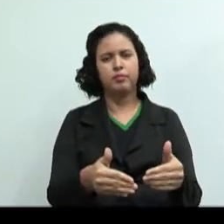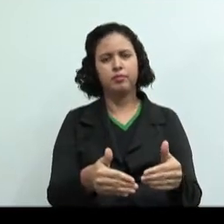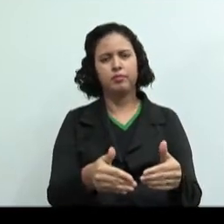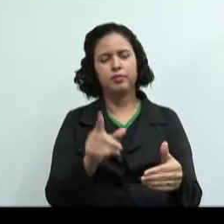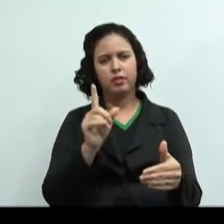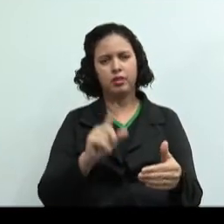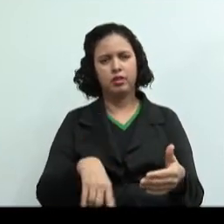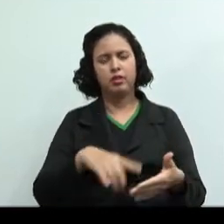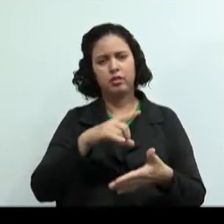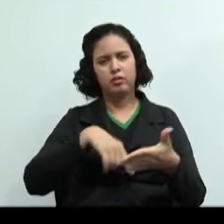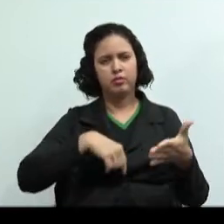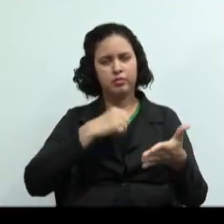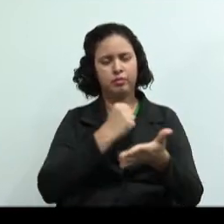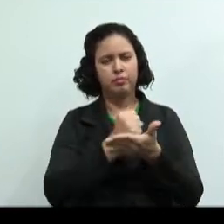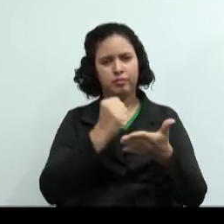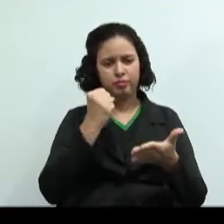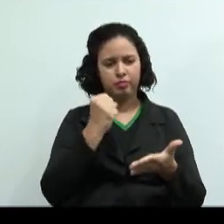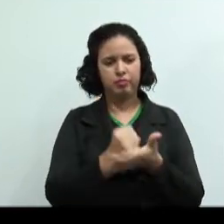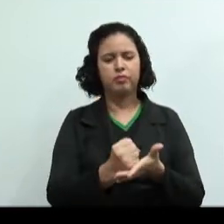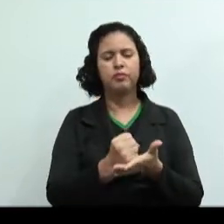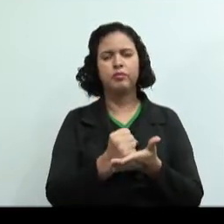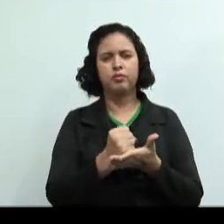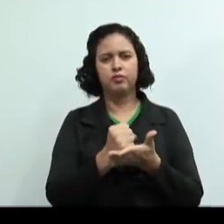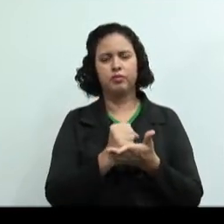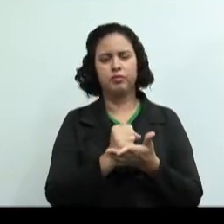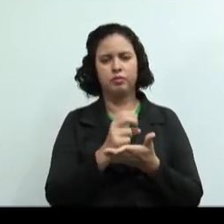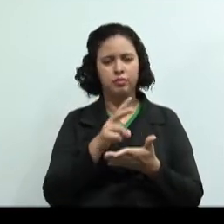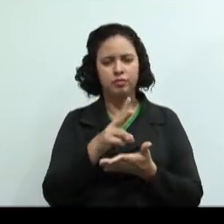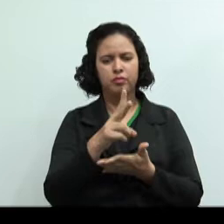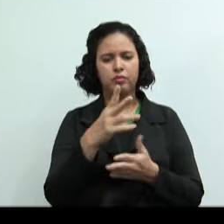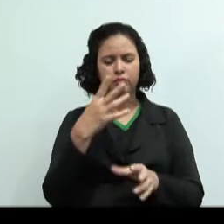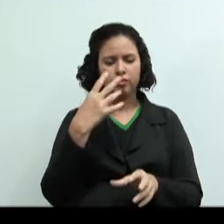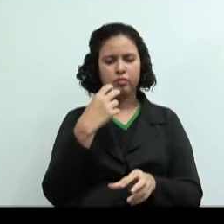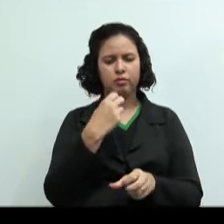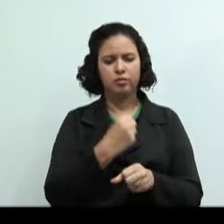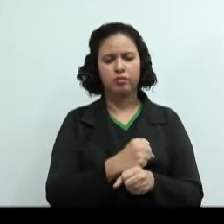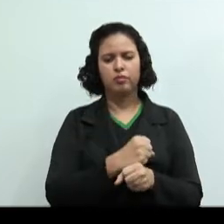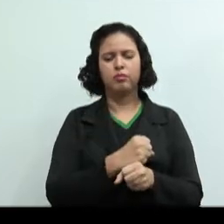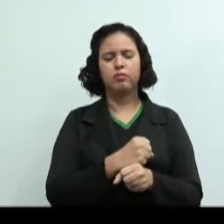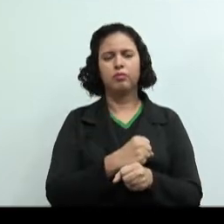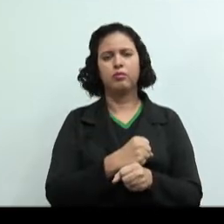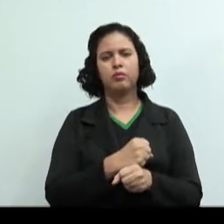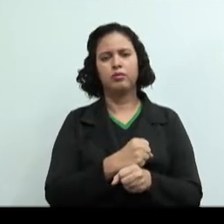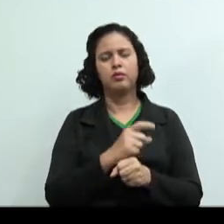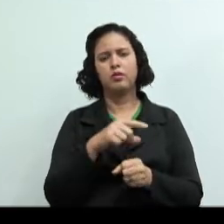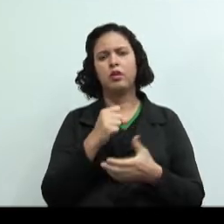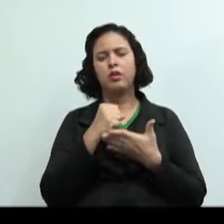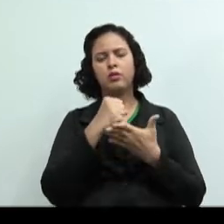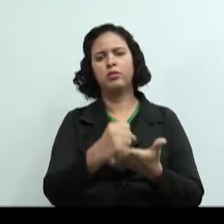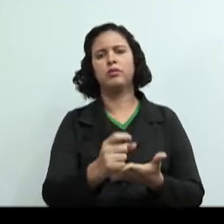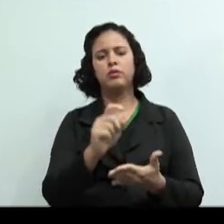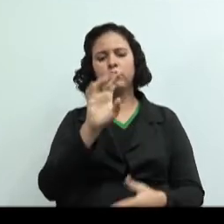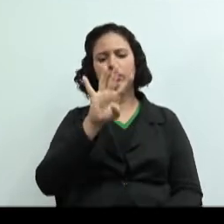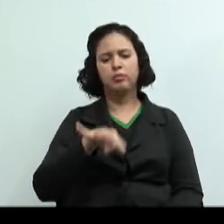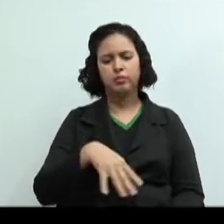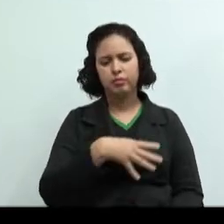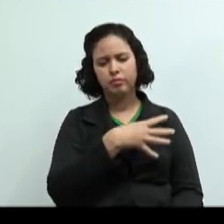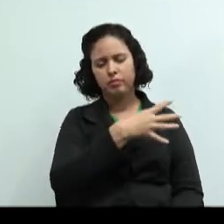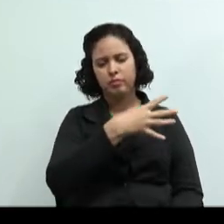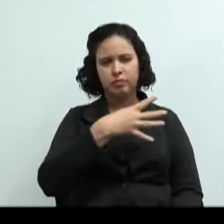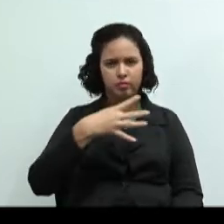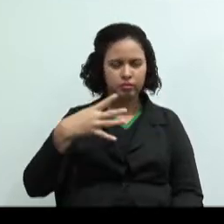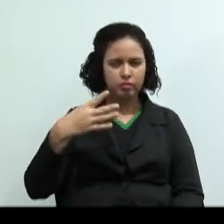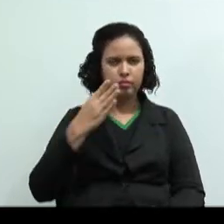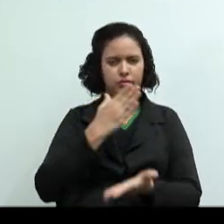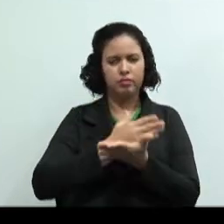É uma escrituração regular, contábil. E os elementos de suporte são o que? São planilhas, são